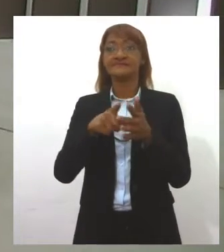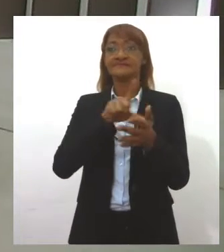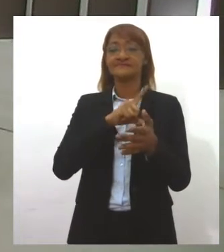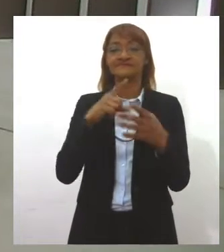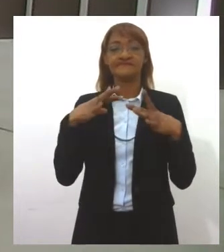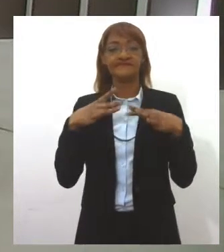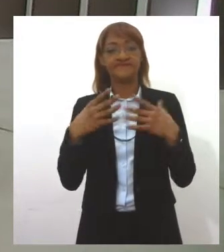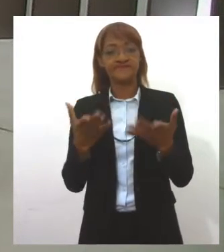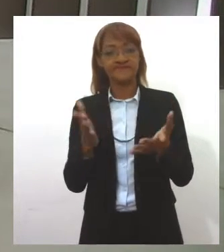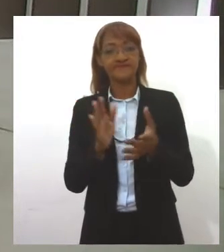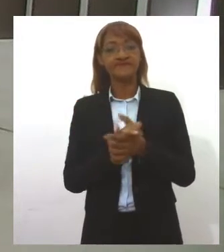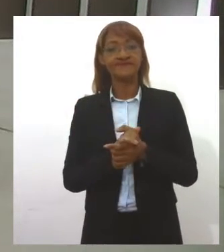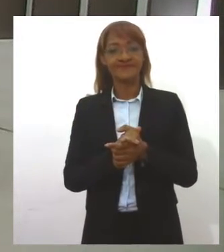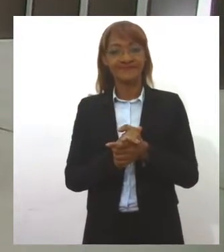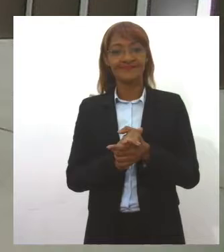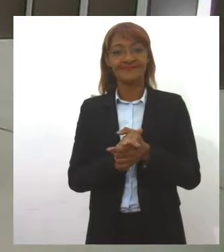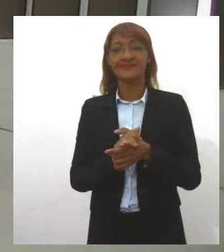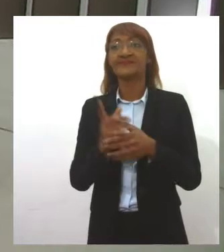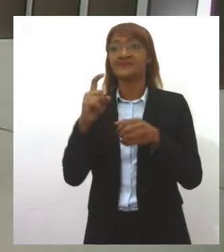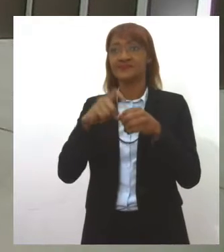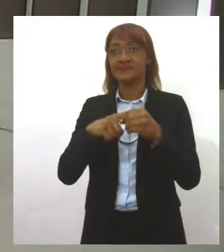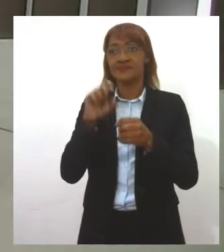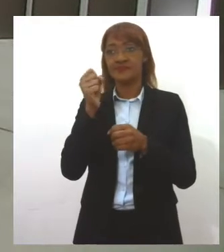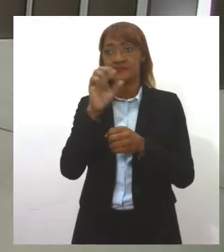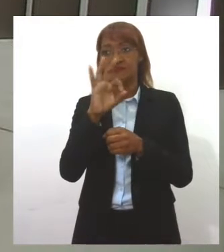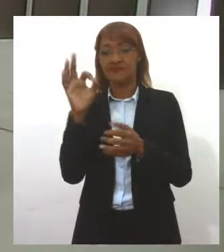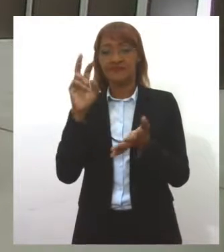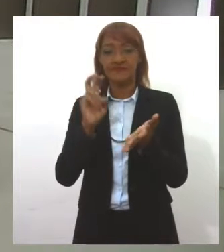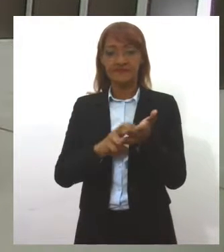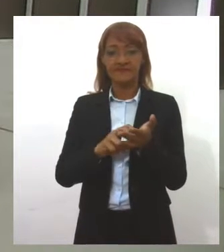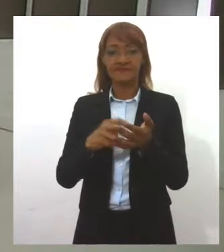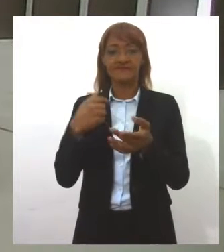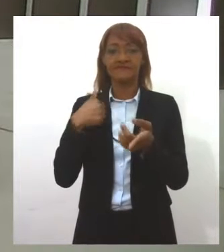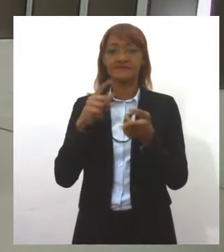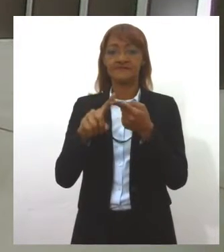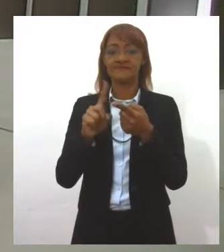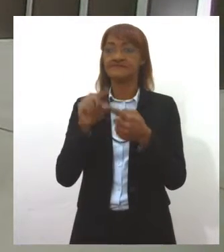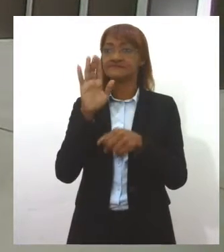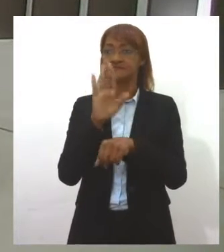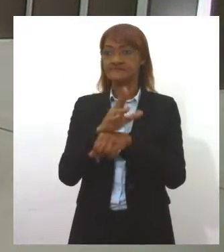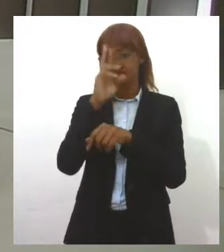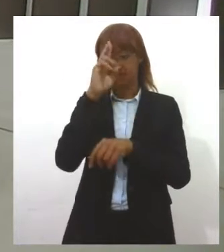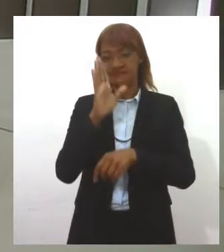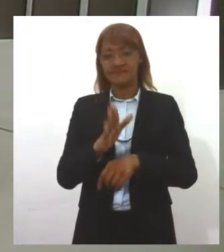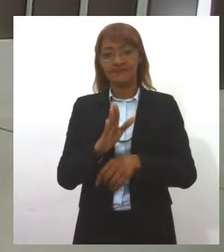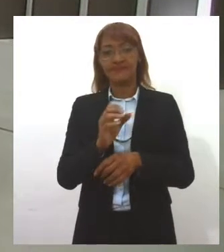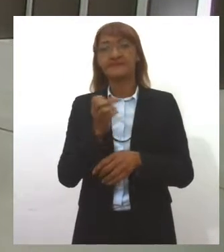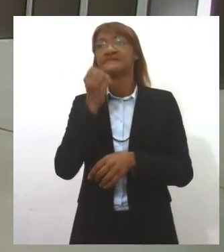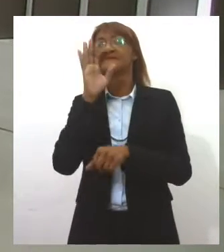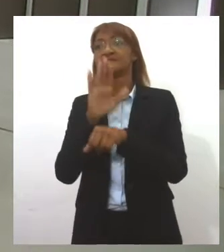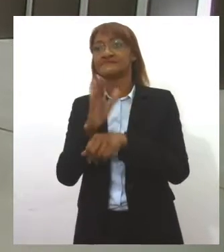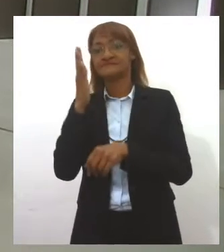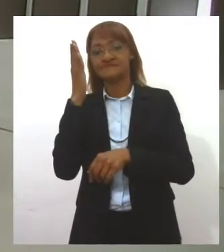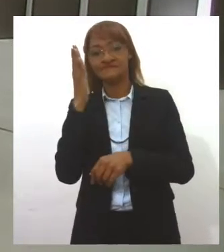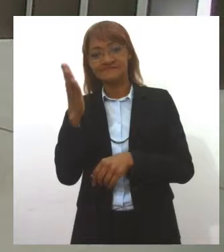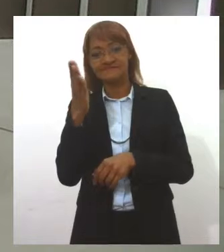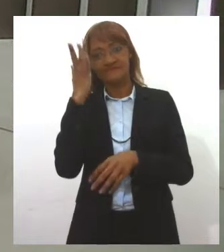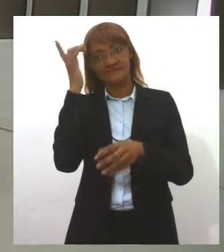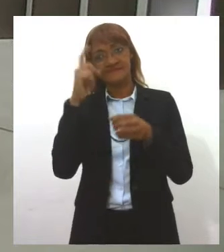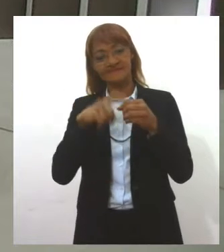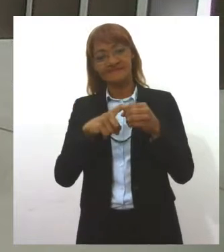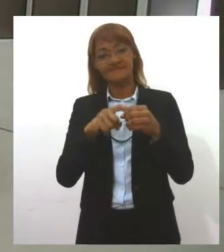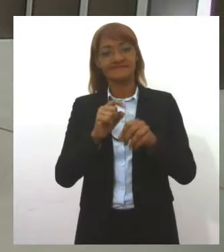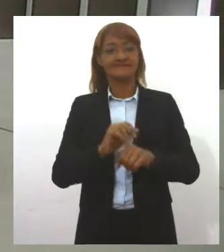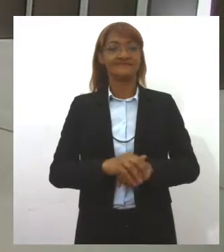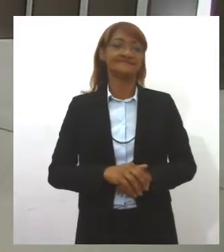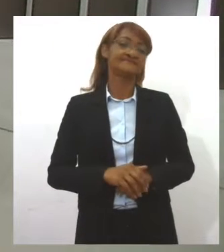Amanhã, sexta-feira, o Etienne volta às 8 da manhã com a Larissa Baratti e comigo, Valquira Miró, meio de meia. Então, boa tarde para você e até amanhã, Etienne.